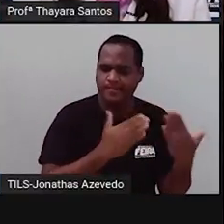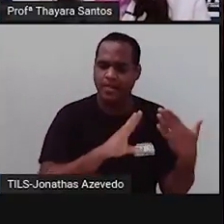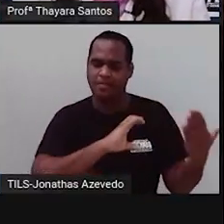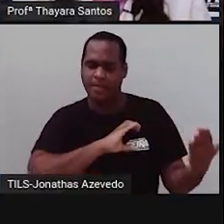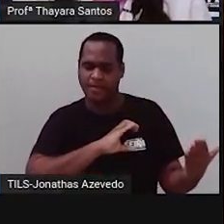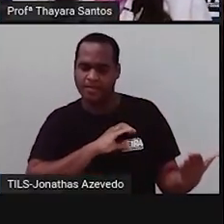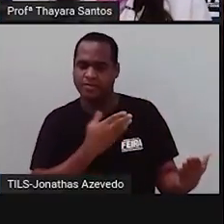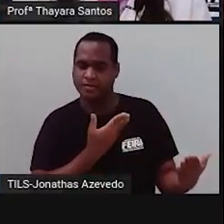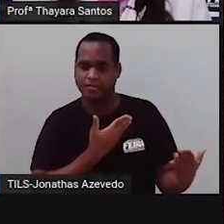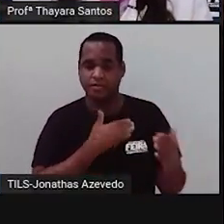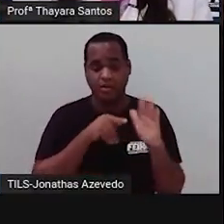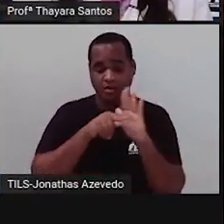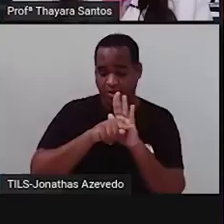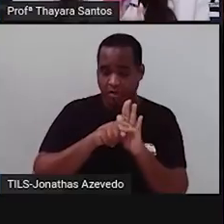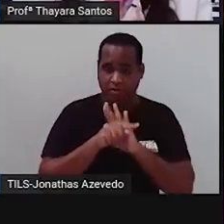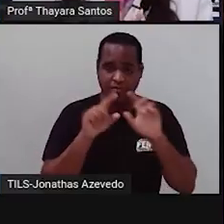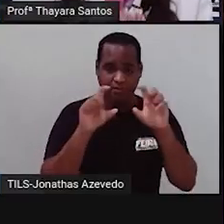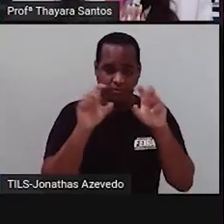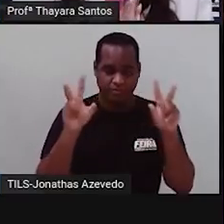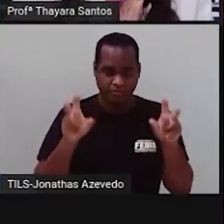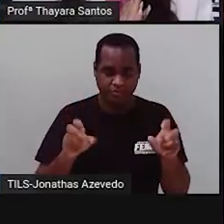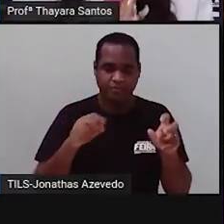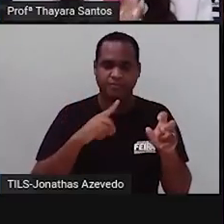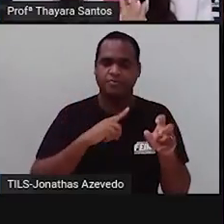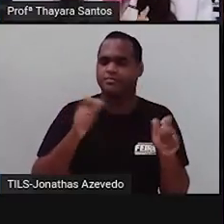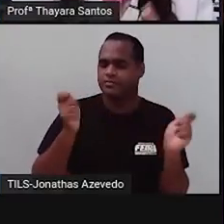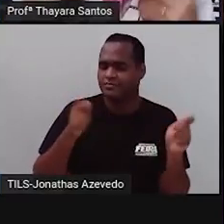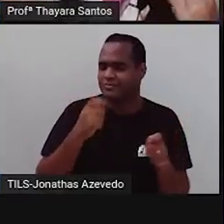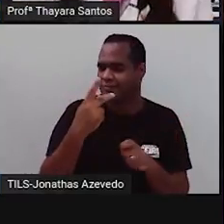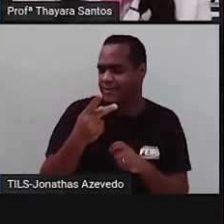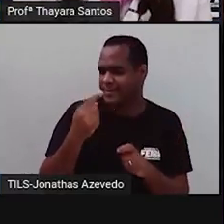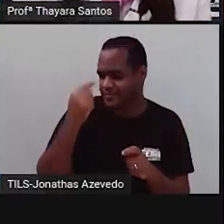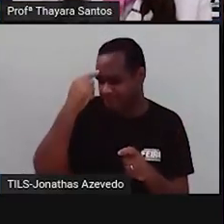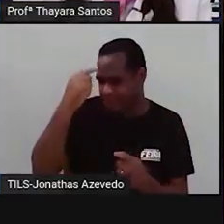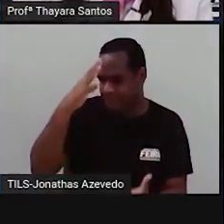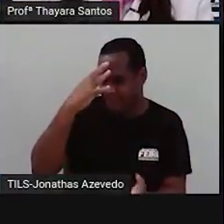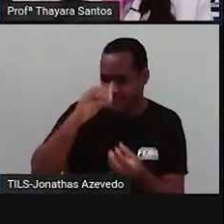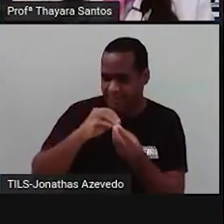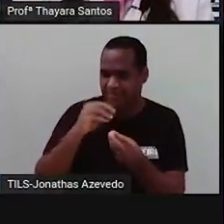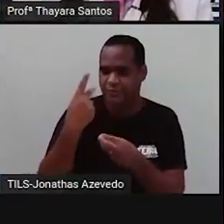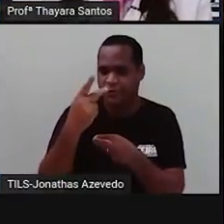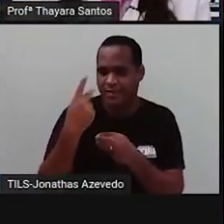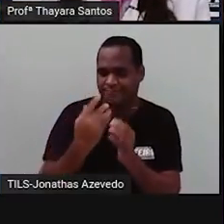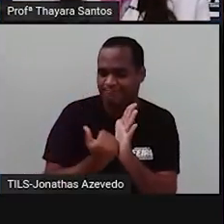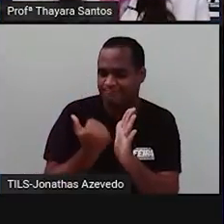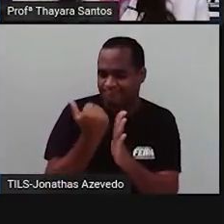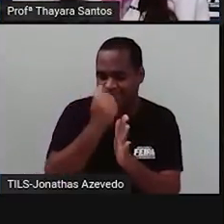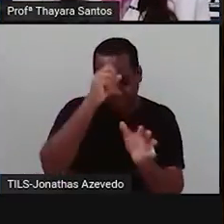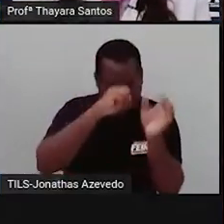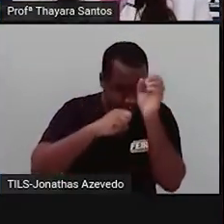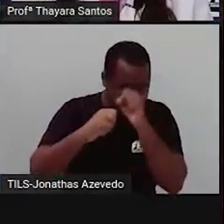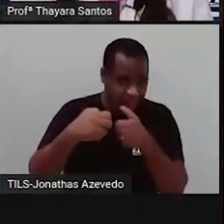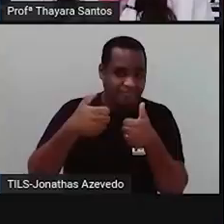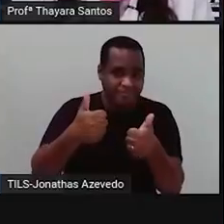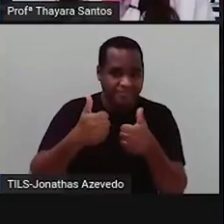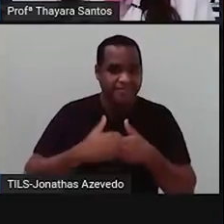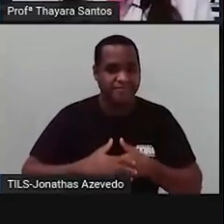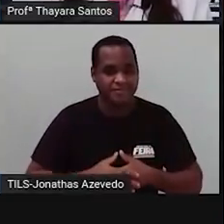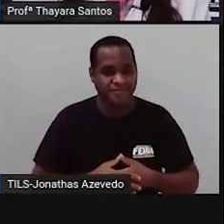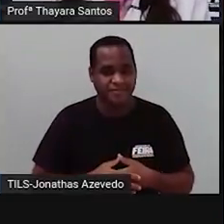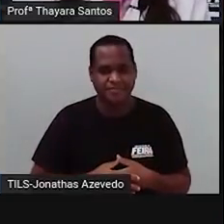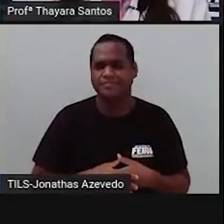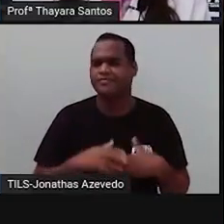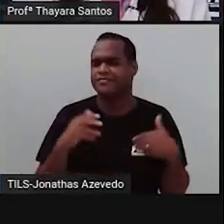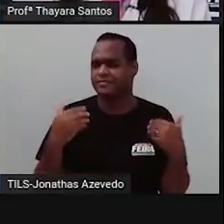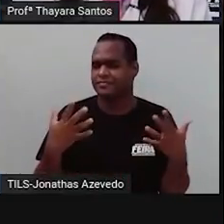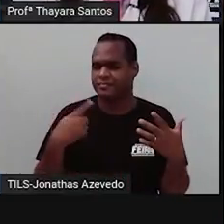pesquisem sobre esse tema, que eu tenho certeza que vocês vão agregar muito nas aulas de vocês, tá? Então, a